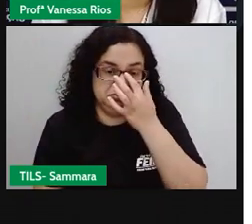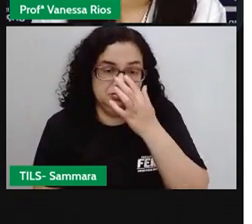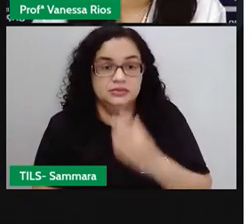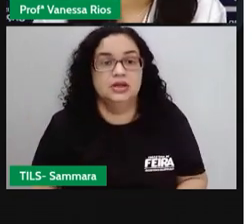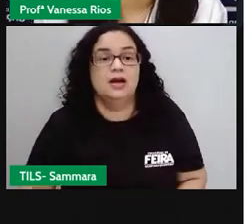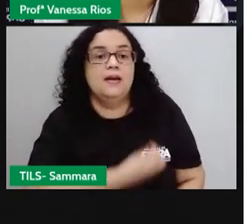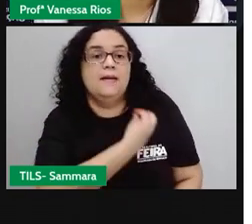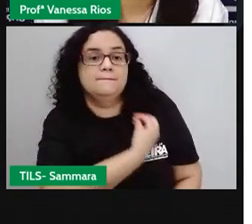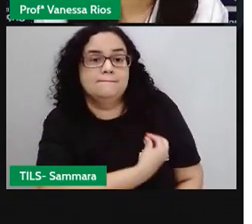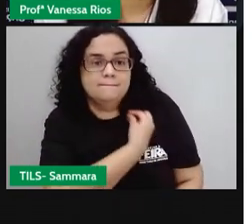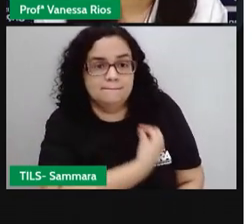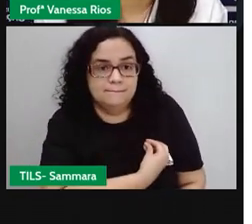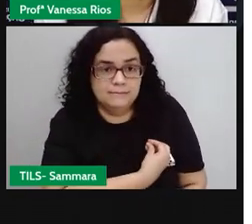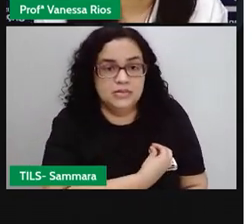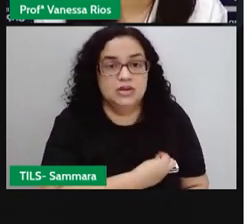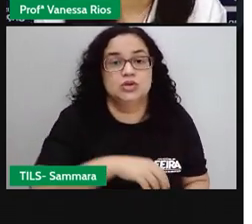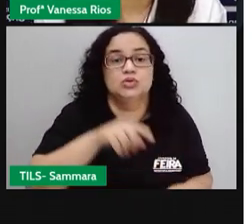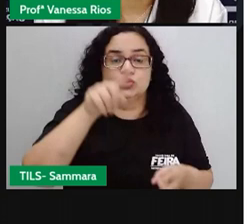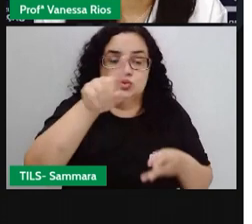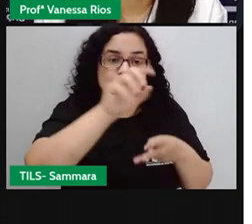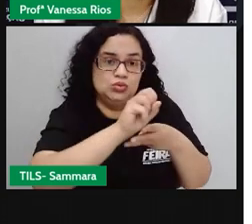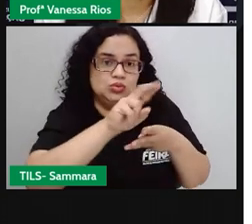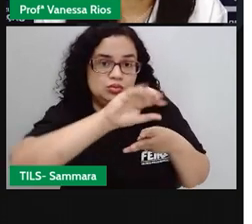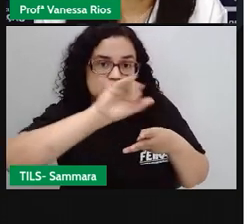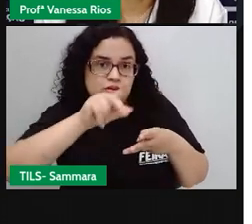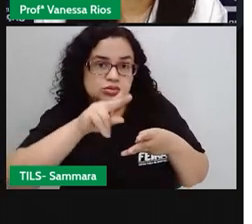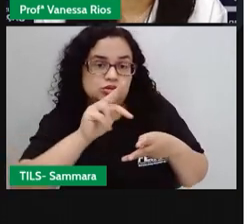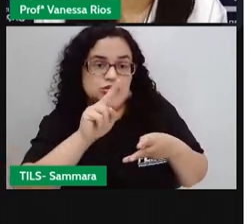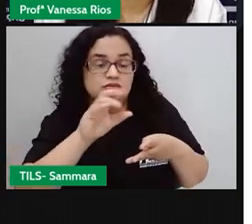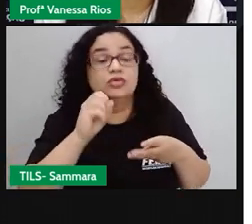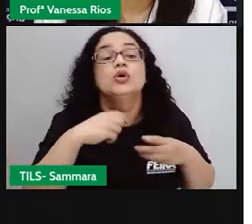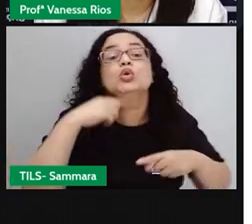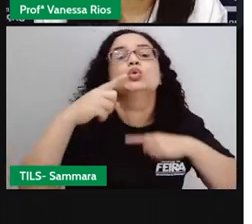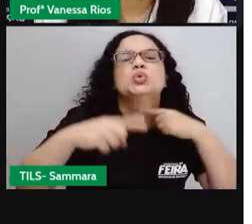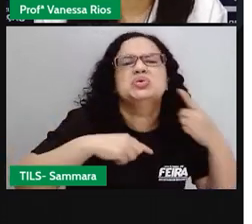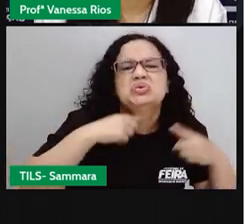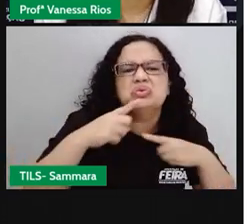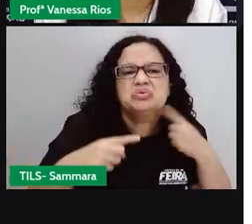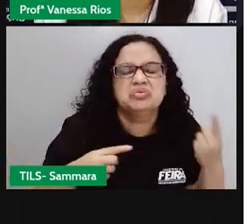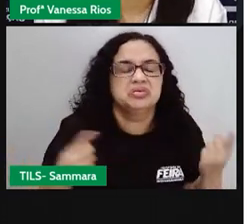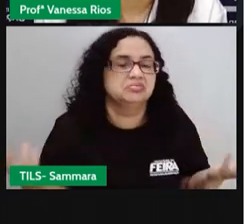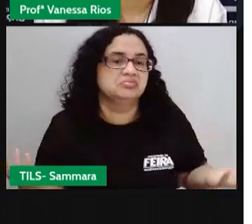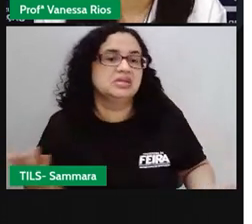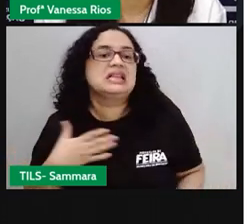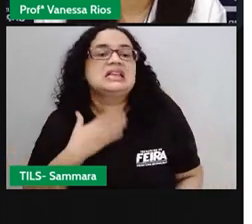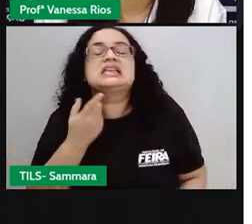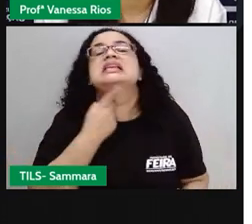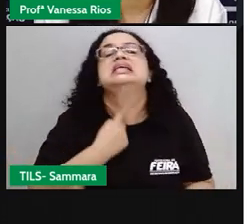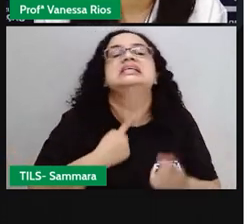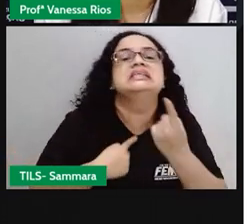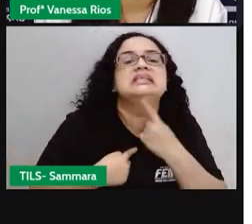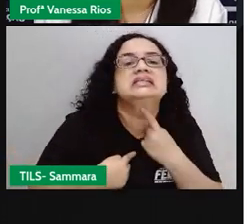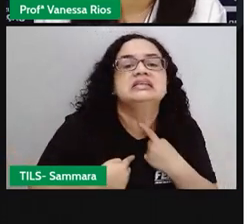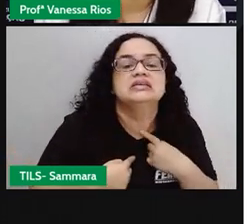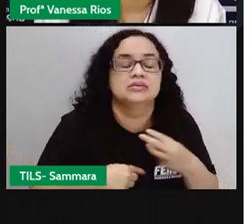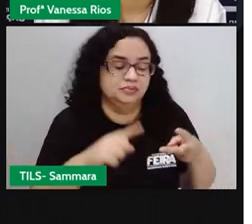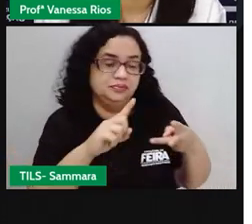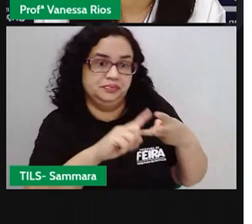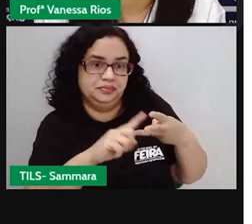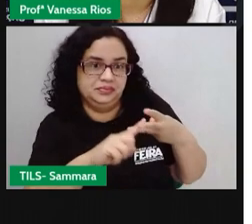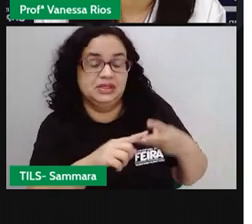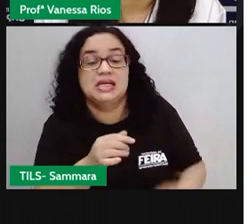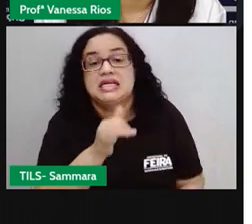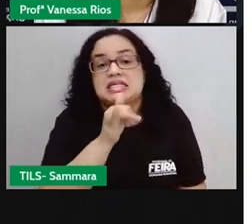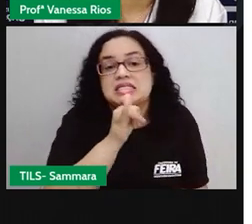O presente do subjuntivo, ele indica dúvida, incerteza, desejos ou suposições.